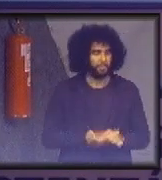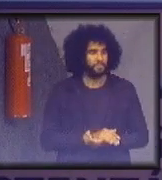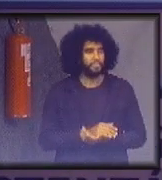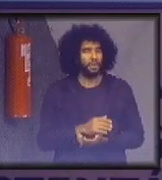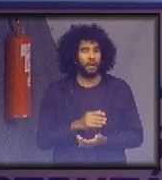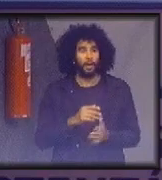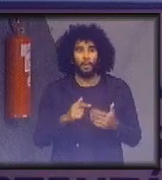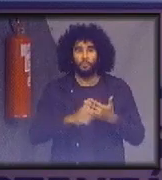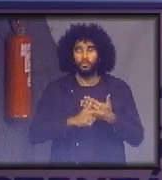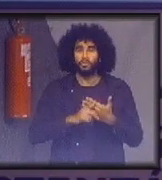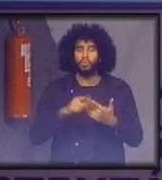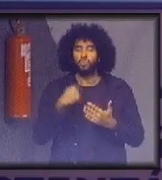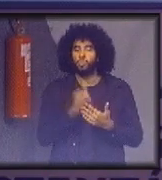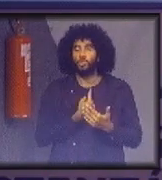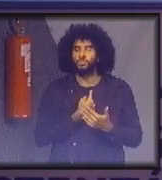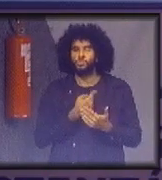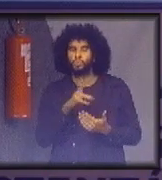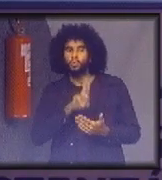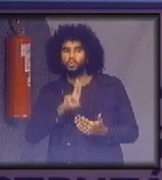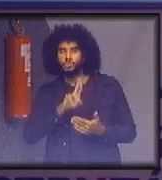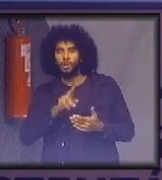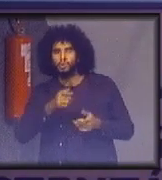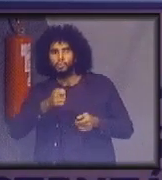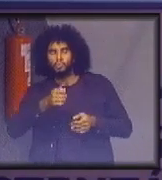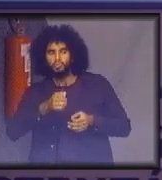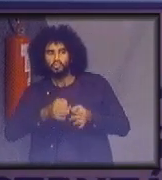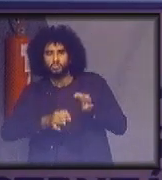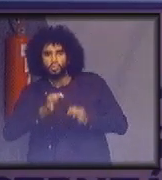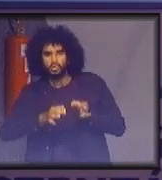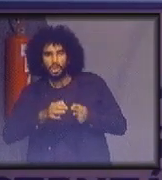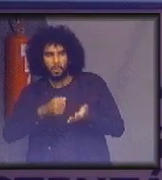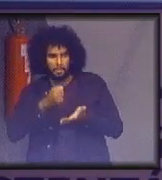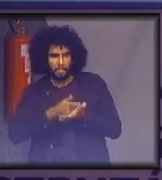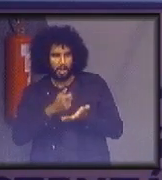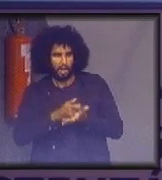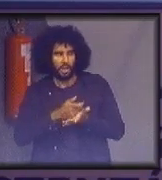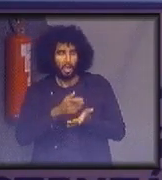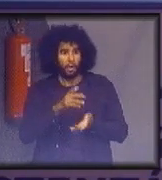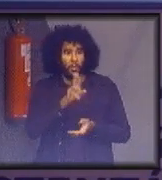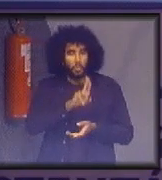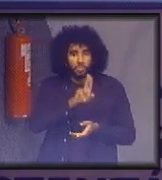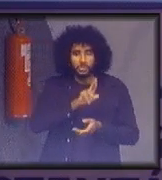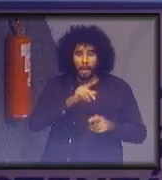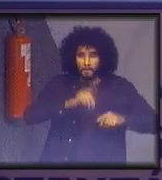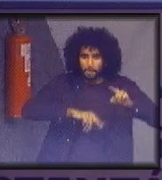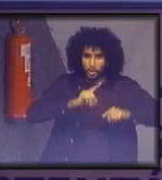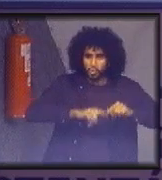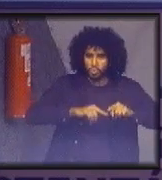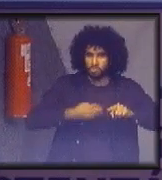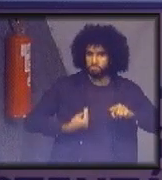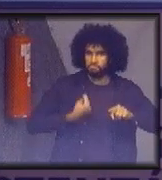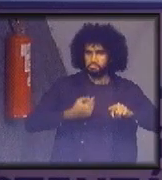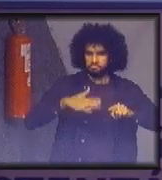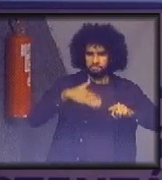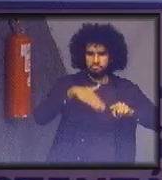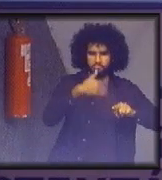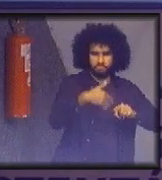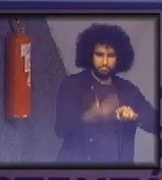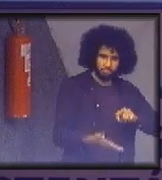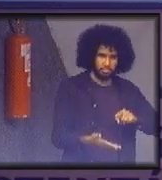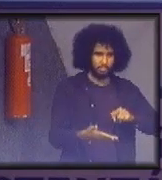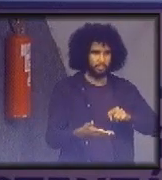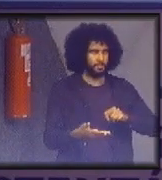consumidor, o papel do poder judiciário como comprador é preferir a compra de produtos mais duráveis e consertar, fazer upgrade e